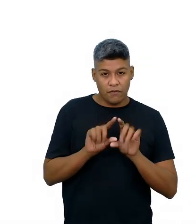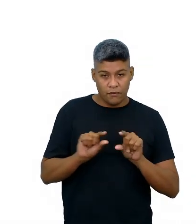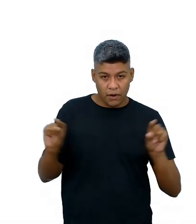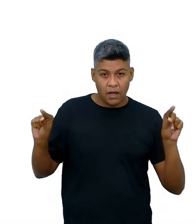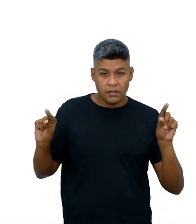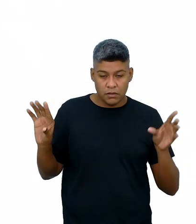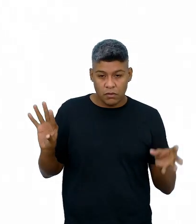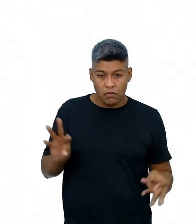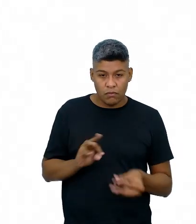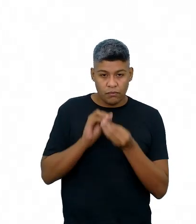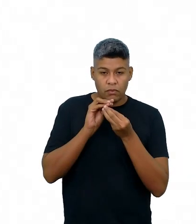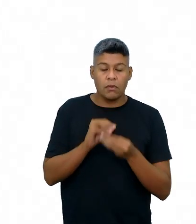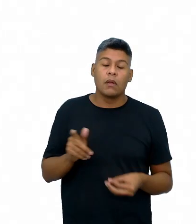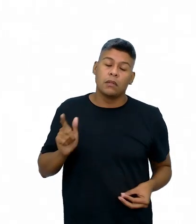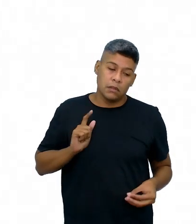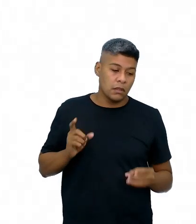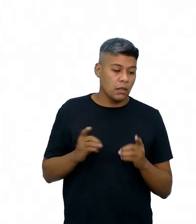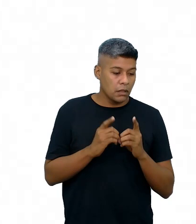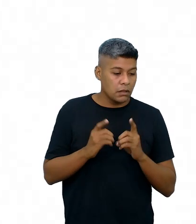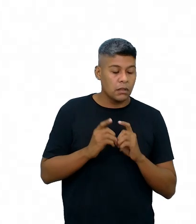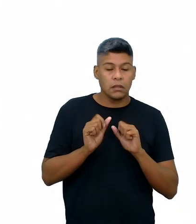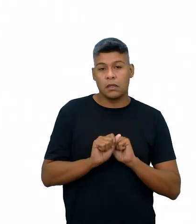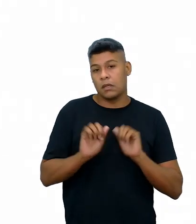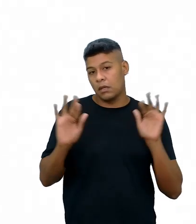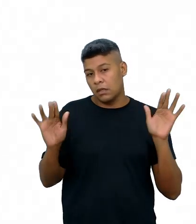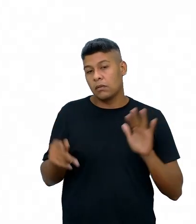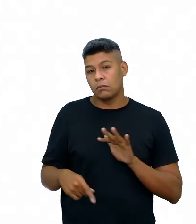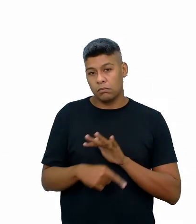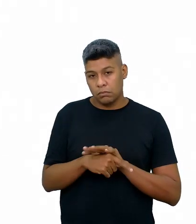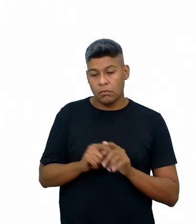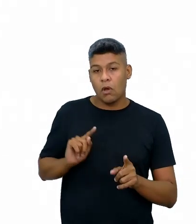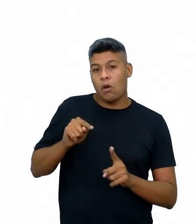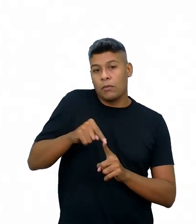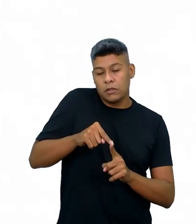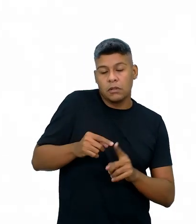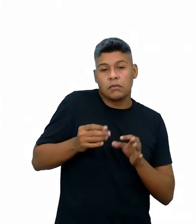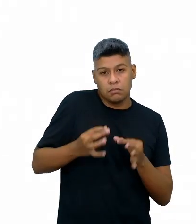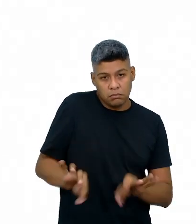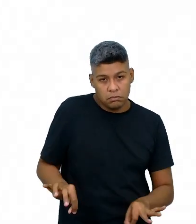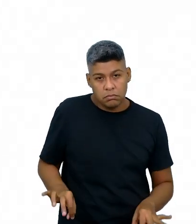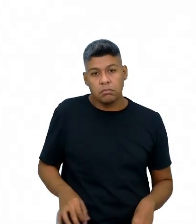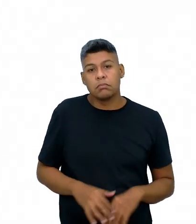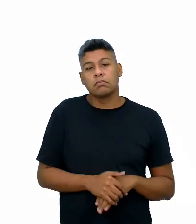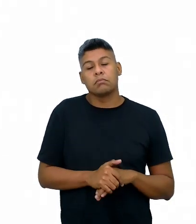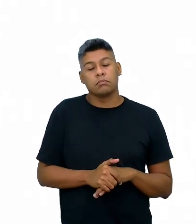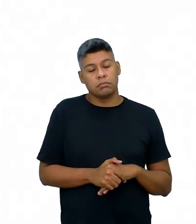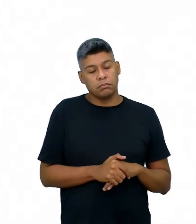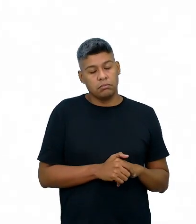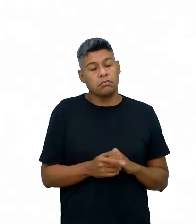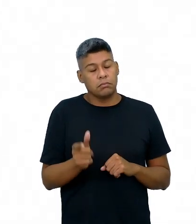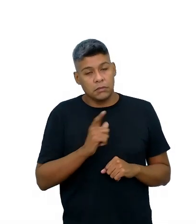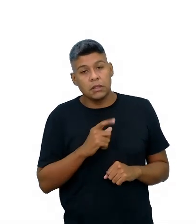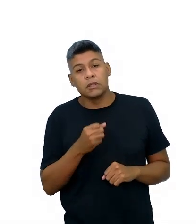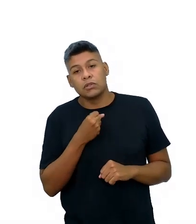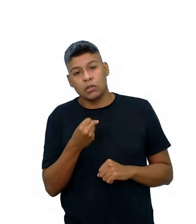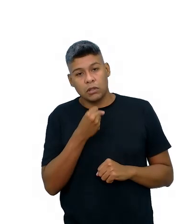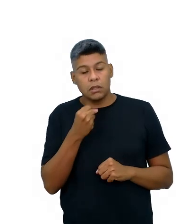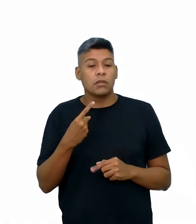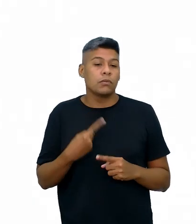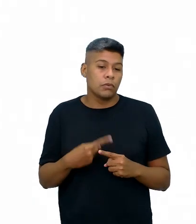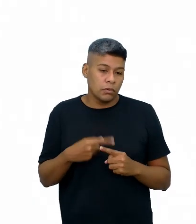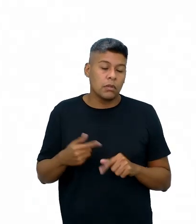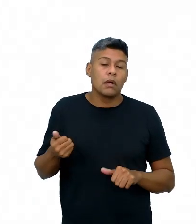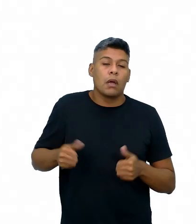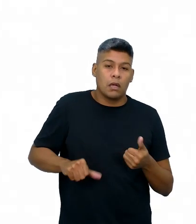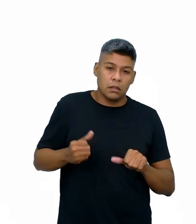que atendem a esses princípios de clareza, concisão e objetividade, que marcam, né? O jornalismo, porque visa